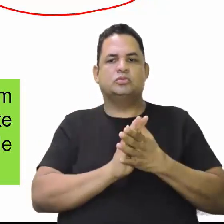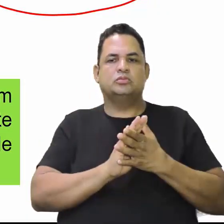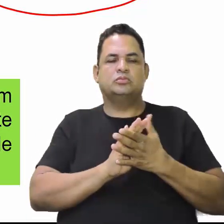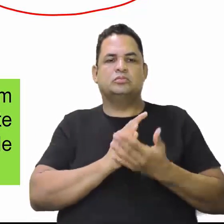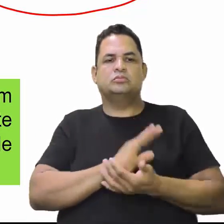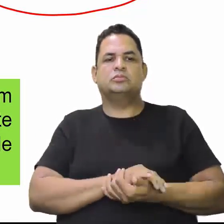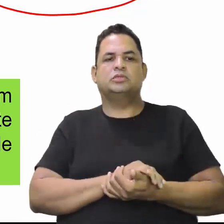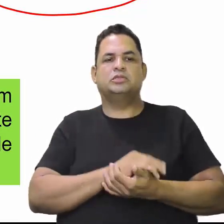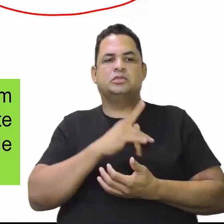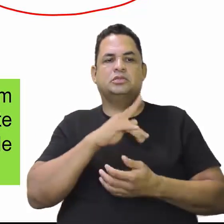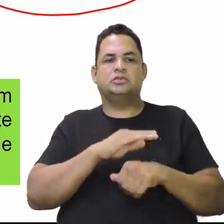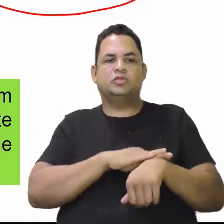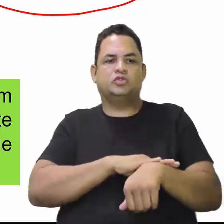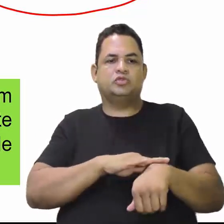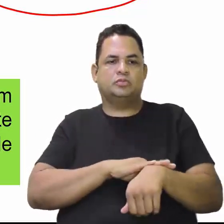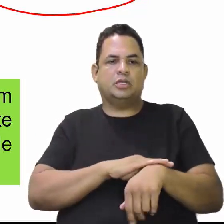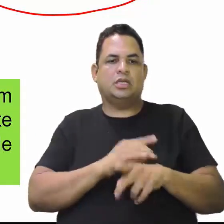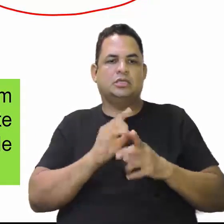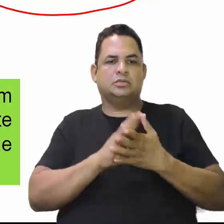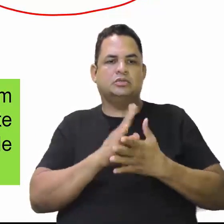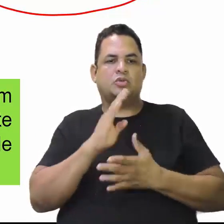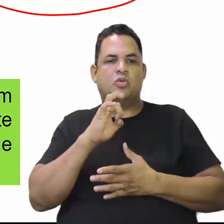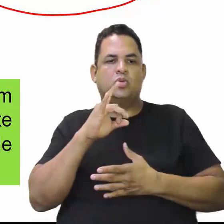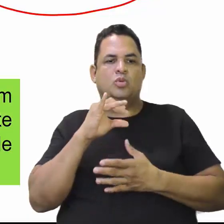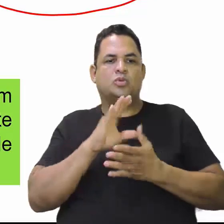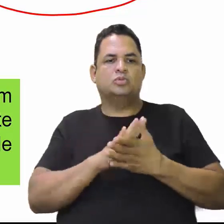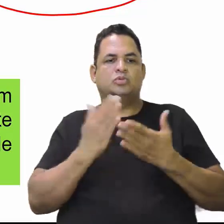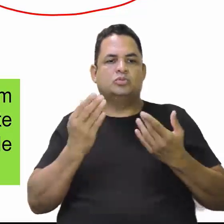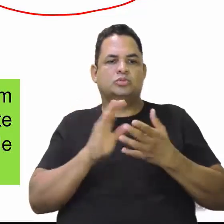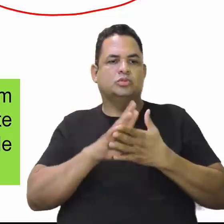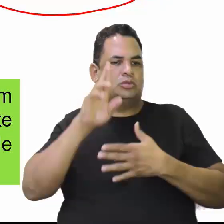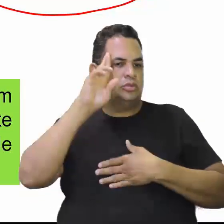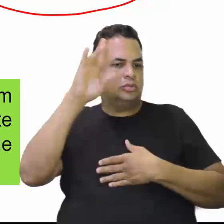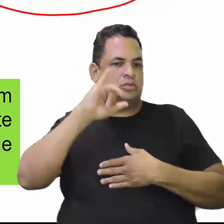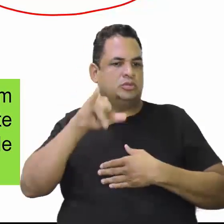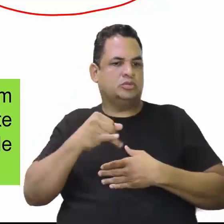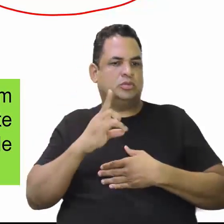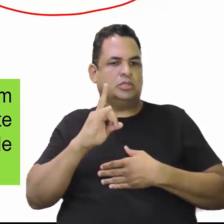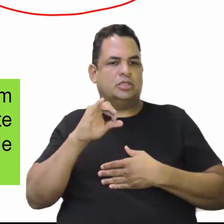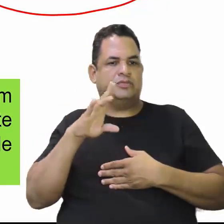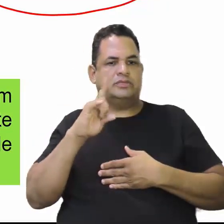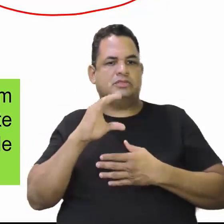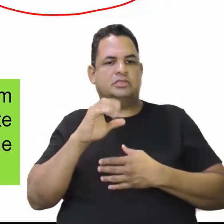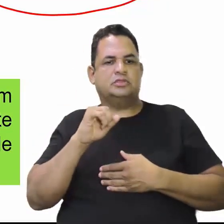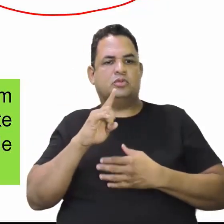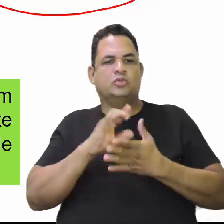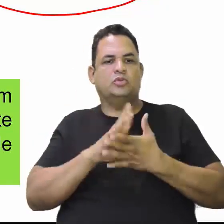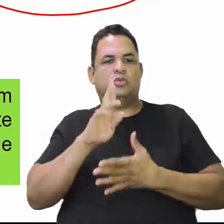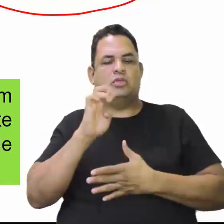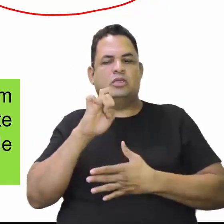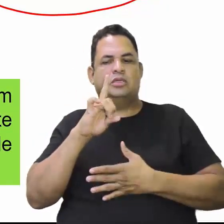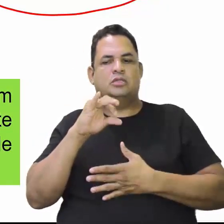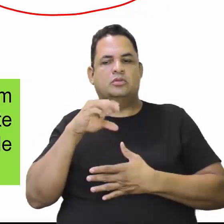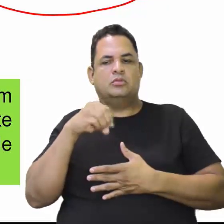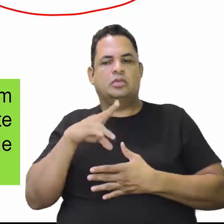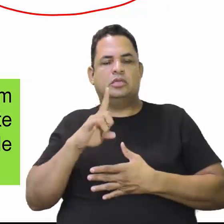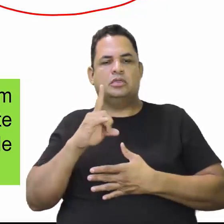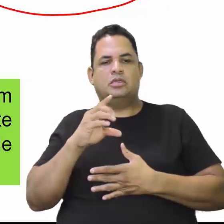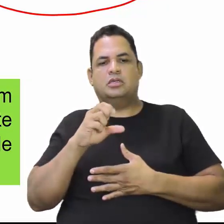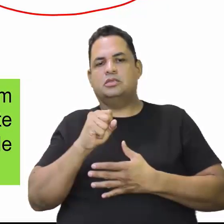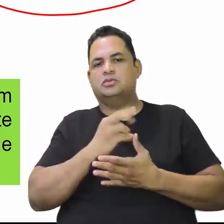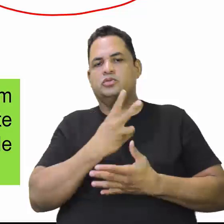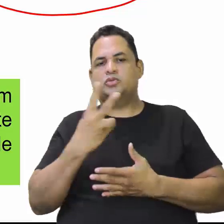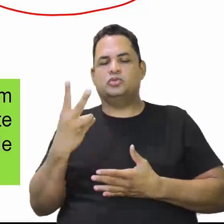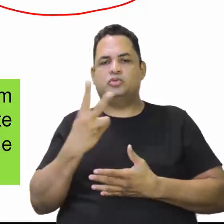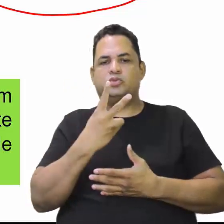os pélicúrteis, que era oposição, liderado por Joaquim Vicente Rondon e Renato Medeiros. Então, eram dois grupos políticos.